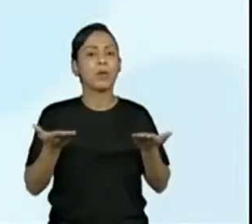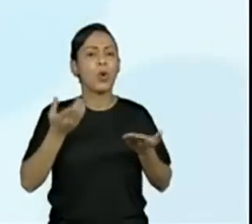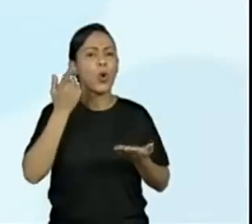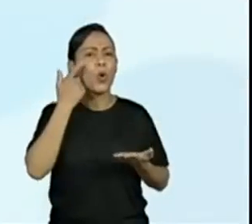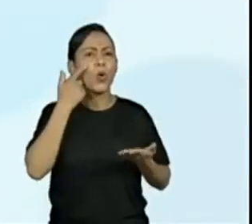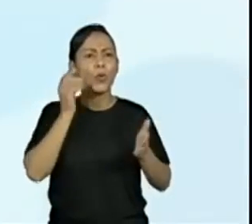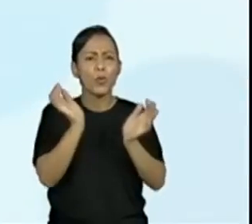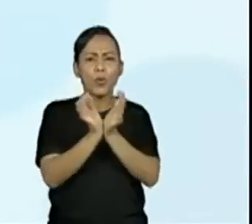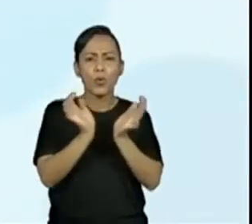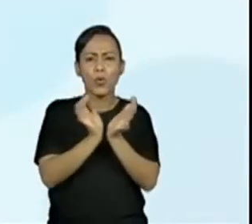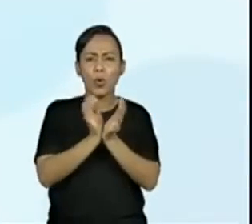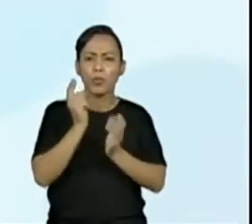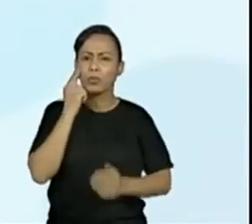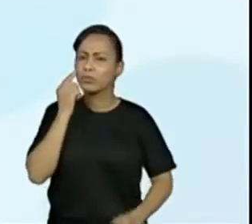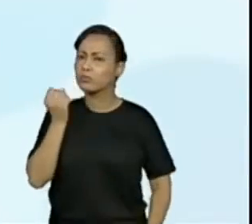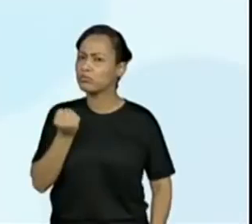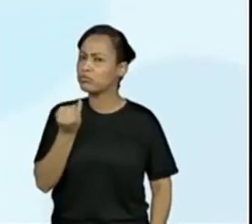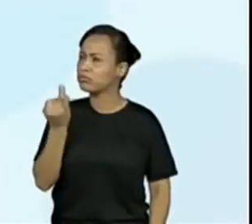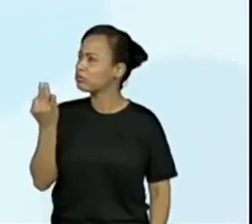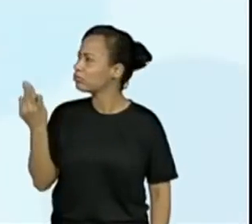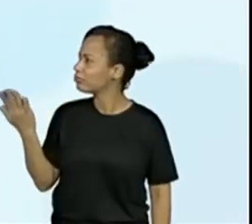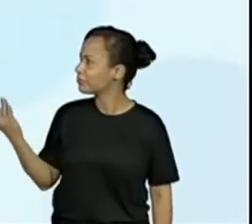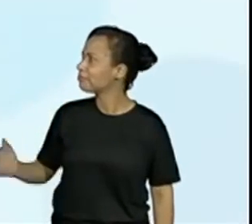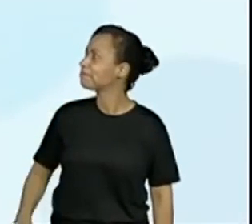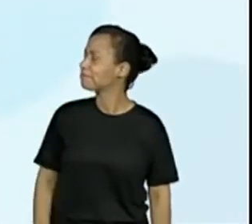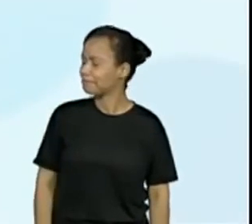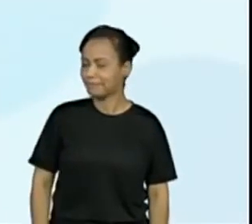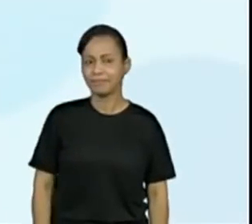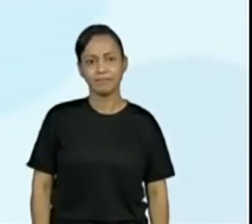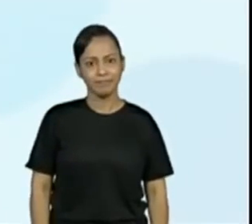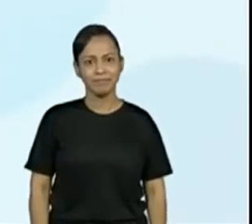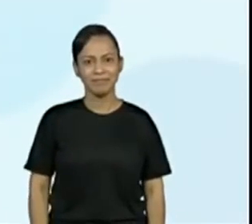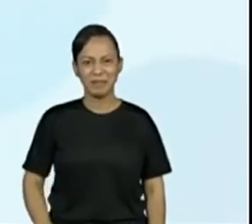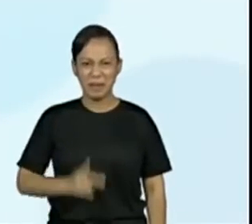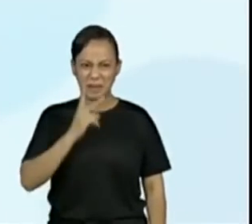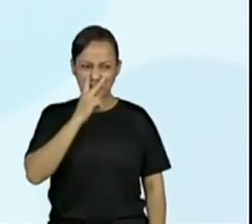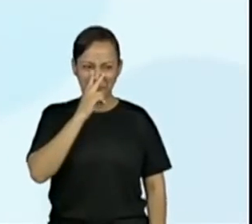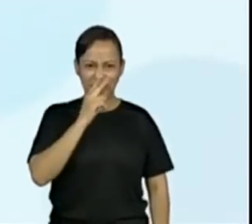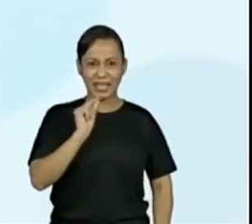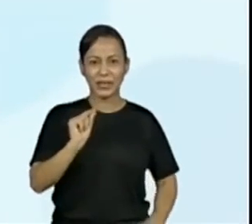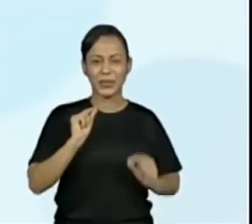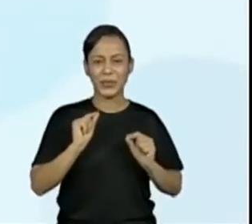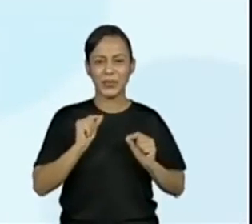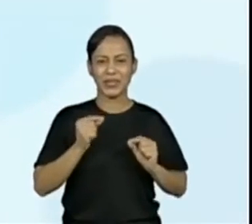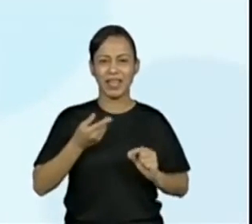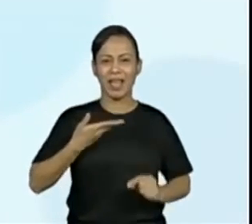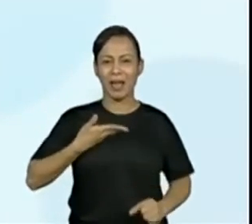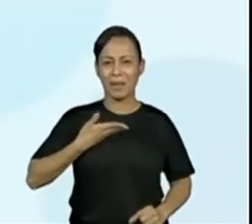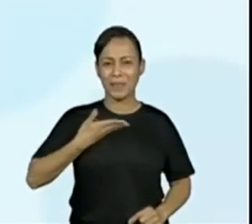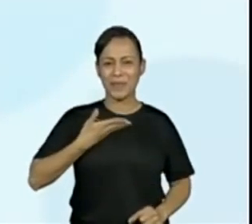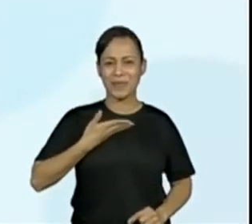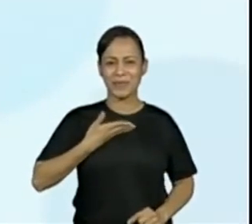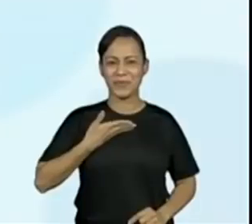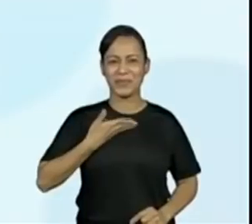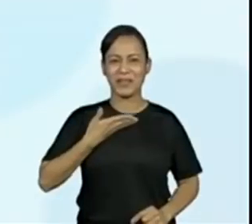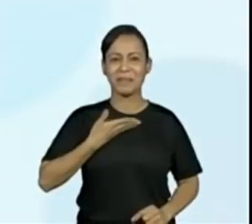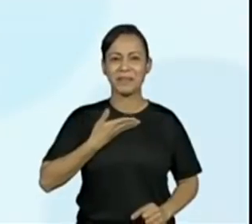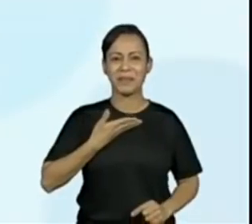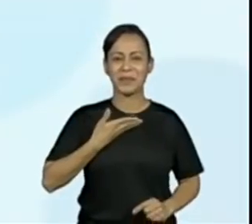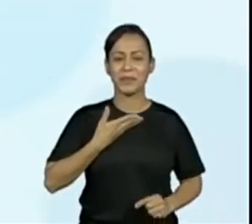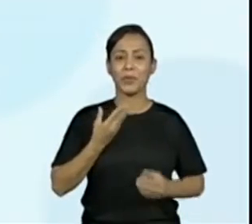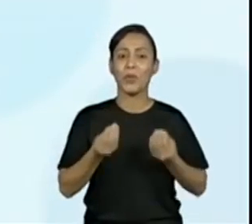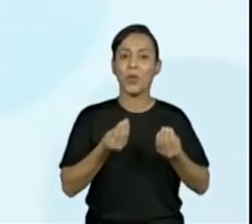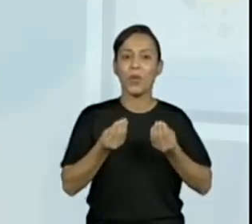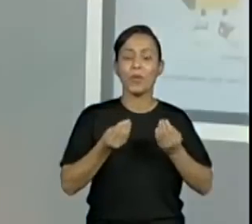e vamos entender o que nós vamos trabalhar hoje. Já aparece um coleguinha perguntando assim, você conhece alguma quadrinha? Vamos